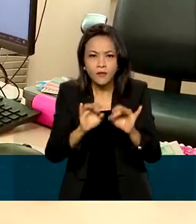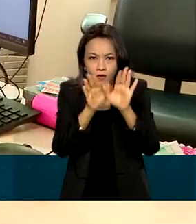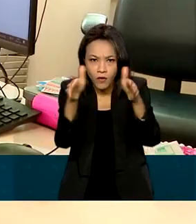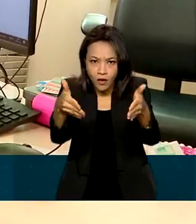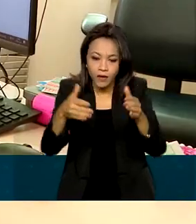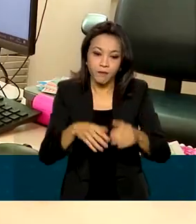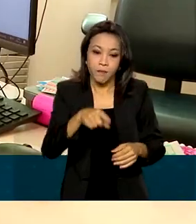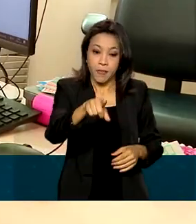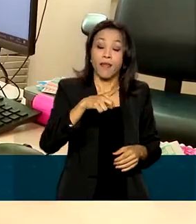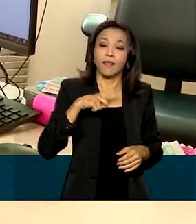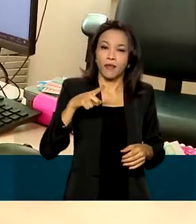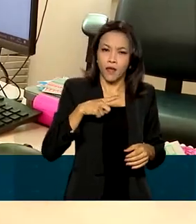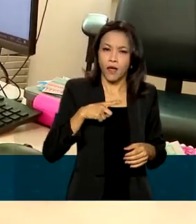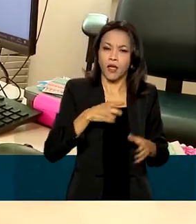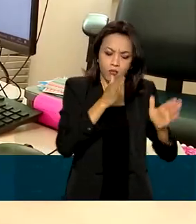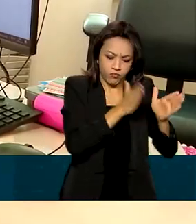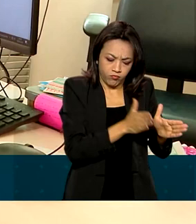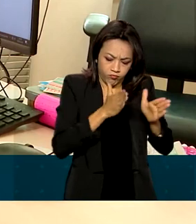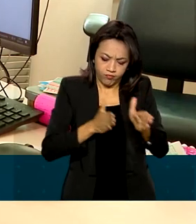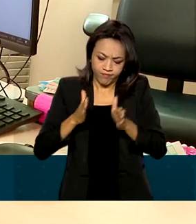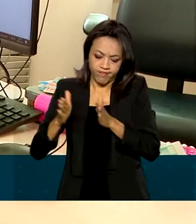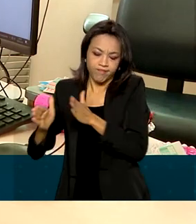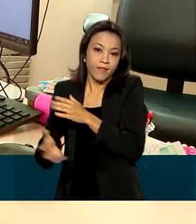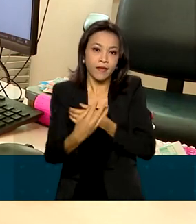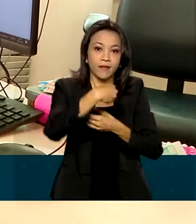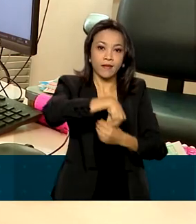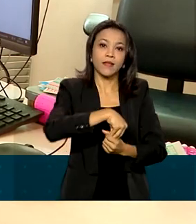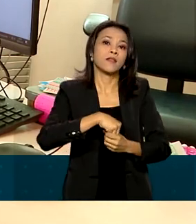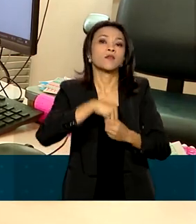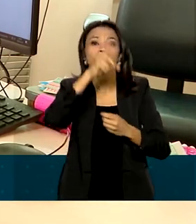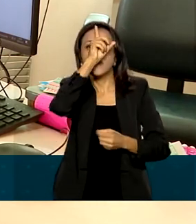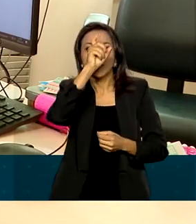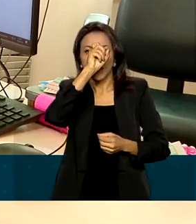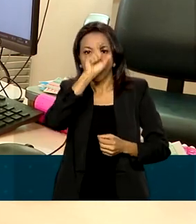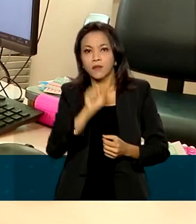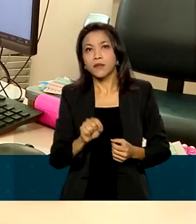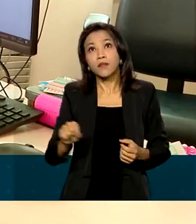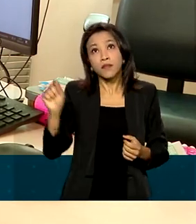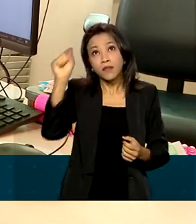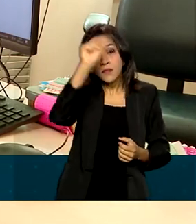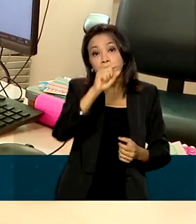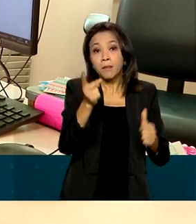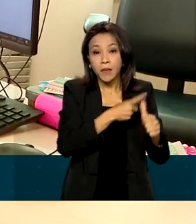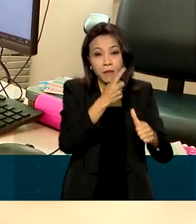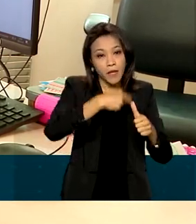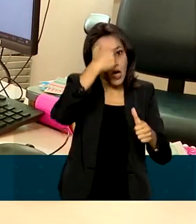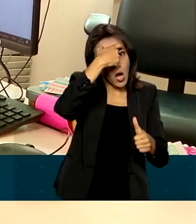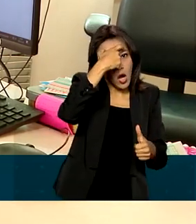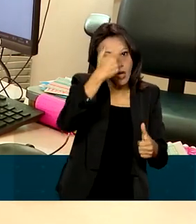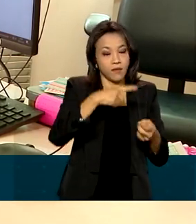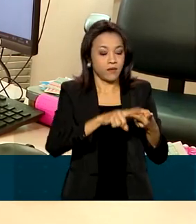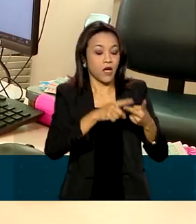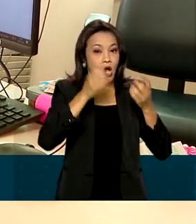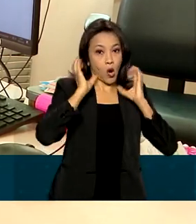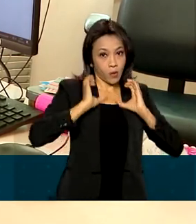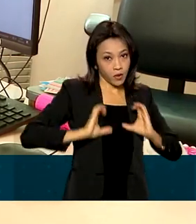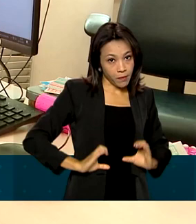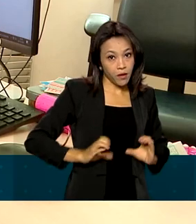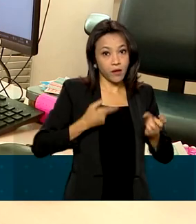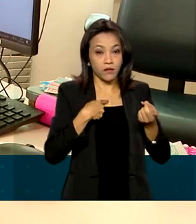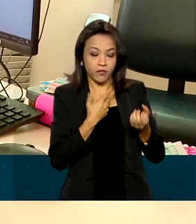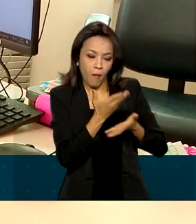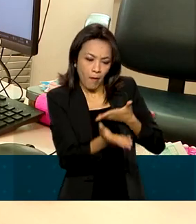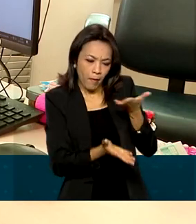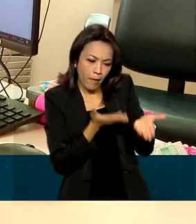sequência que é dada dentro da Unidade Básica de Saúde, onde é oferecido a abordagem cognitiva e comportamental e também é